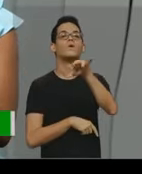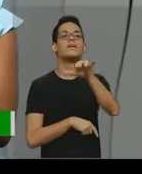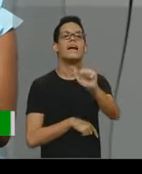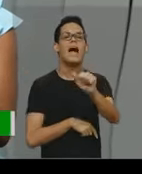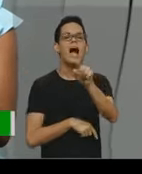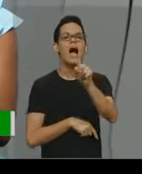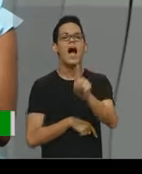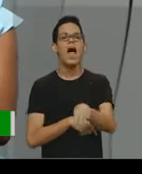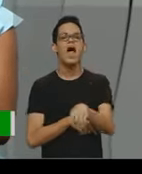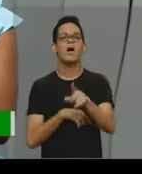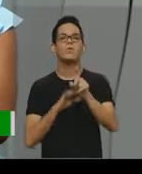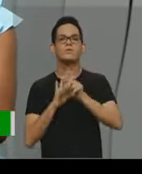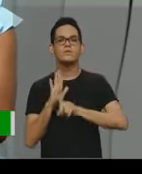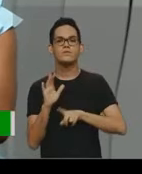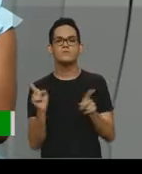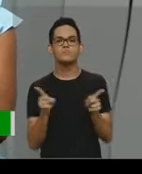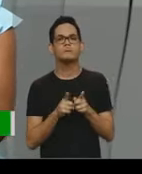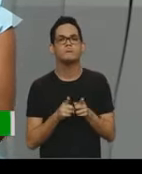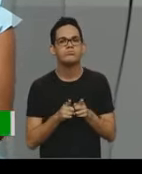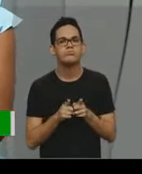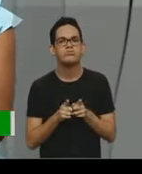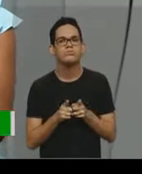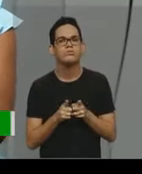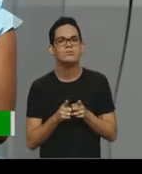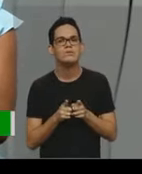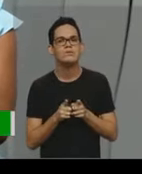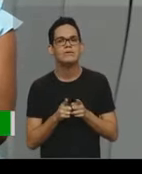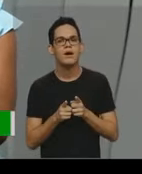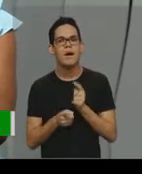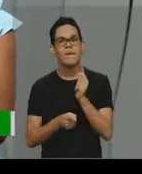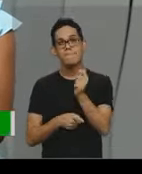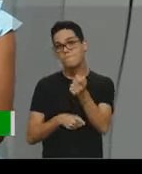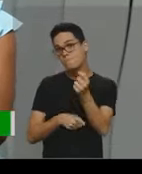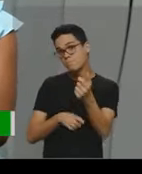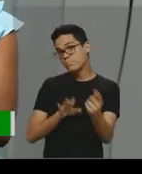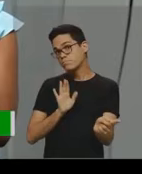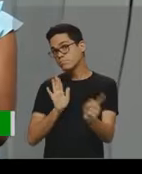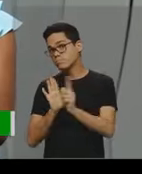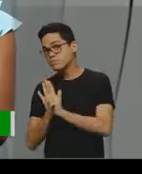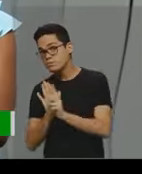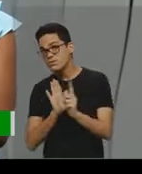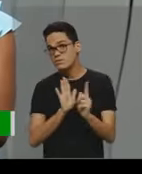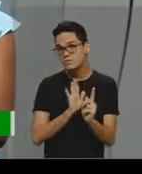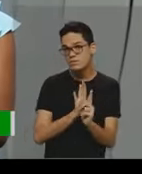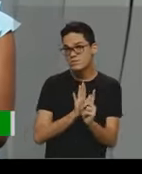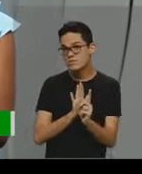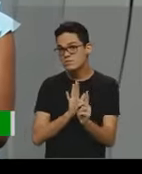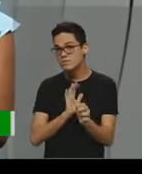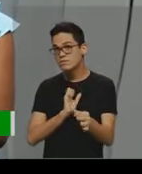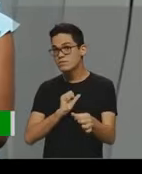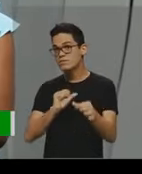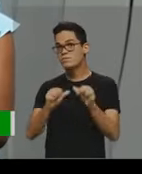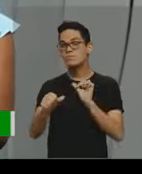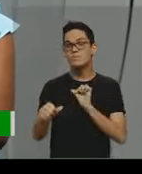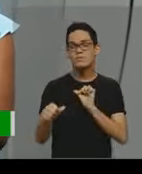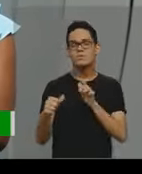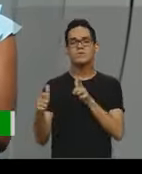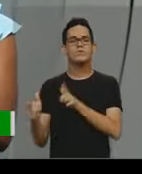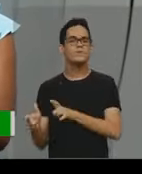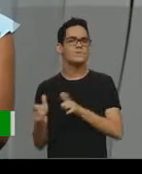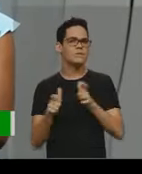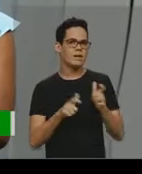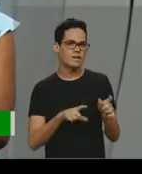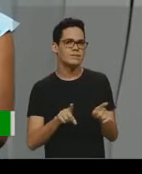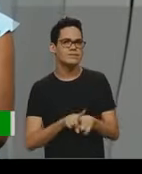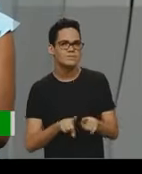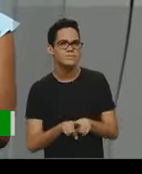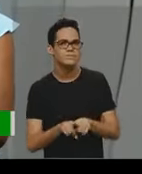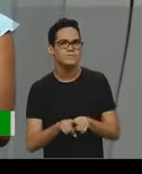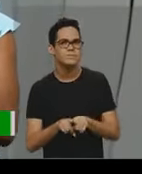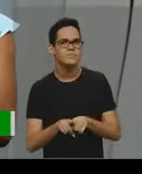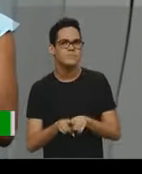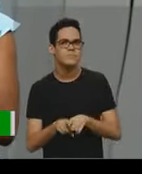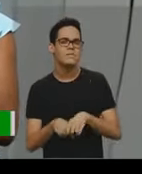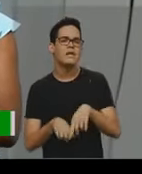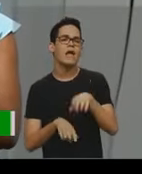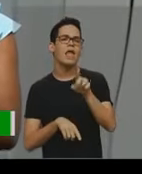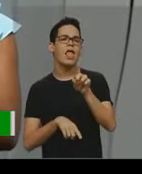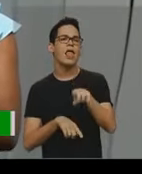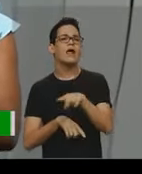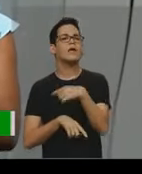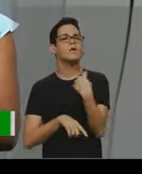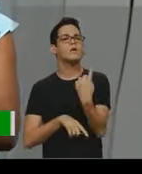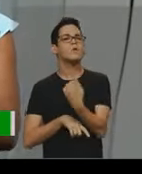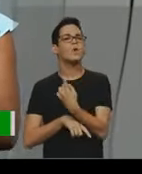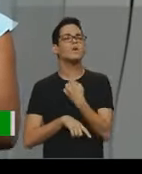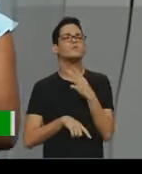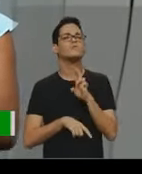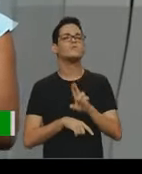geralmente curto, né, por causa que a gente tem poucos personagens, pouca variação de cena também, essa é uma relação que a gente